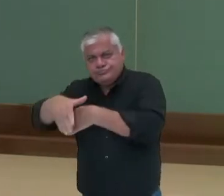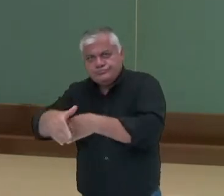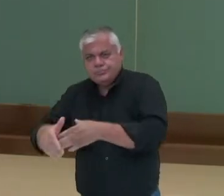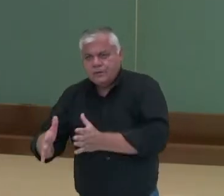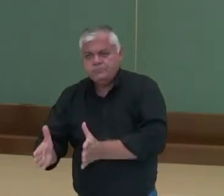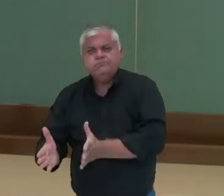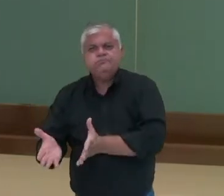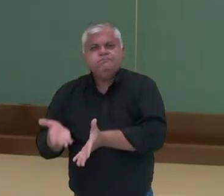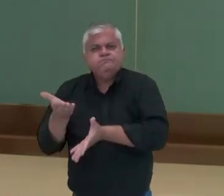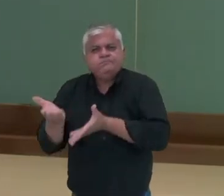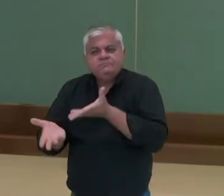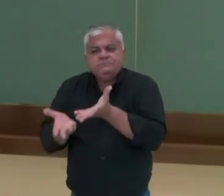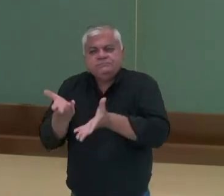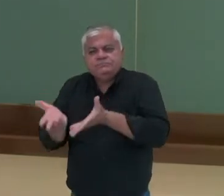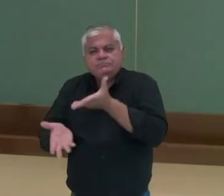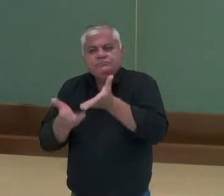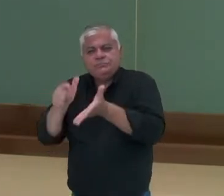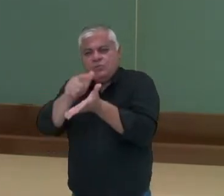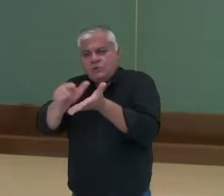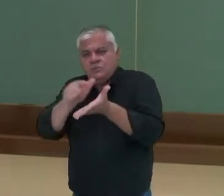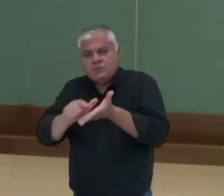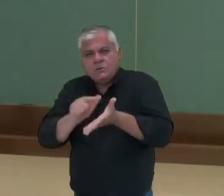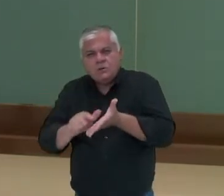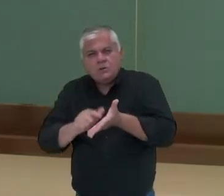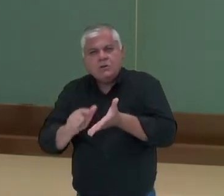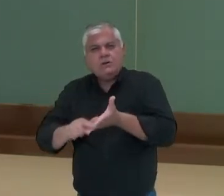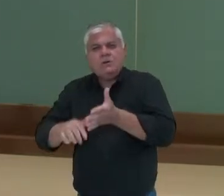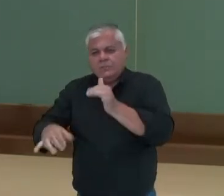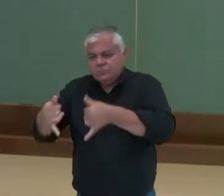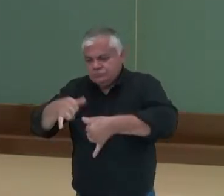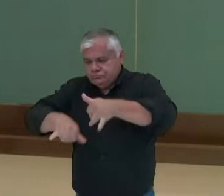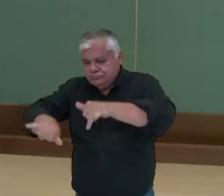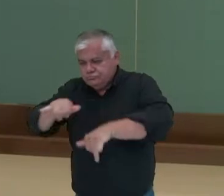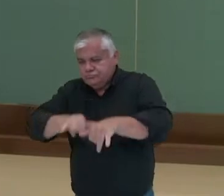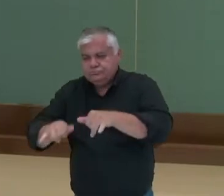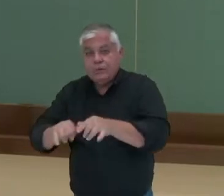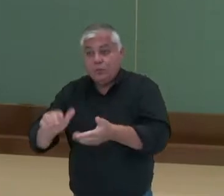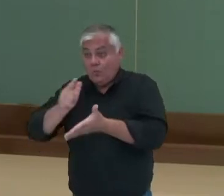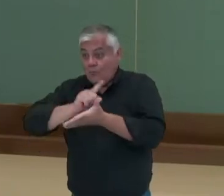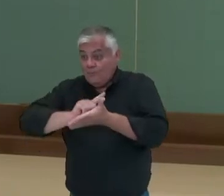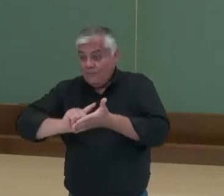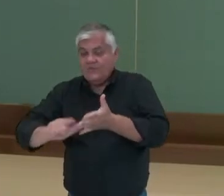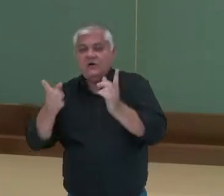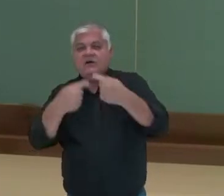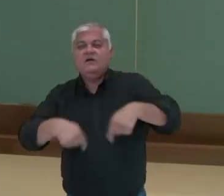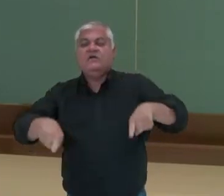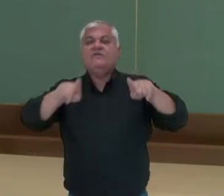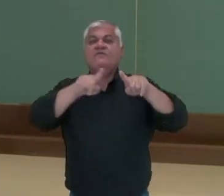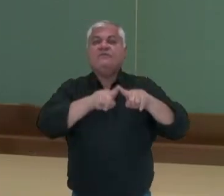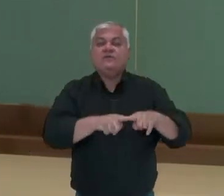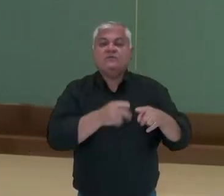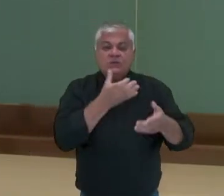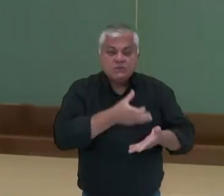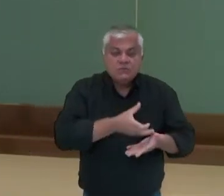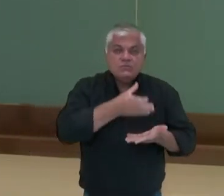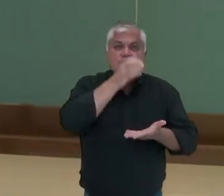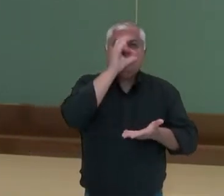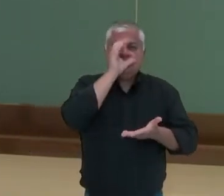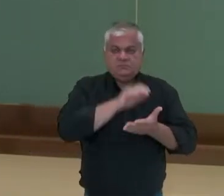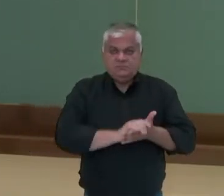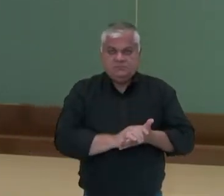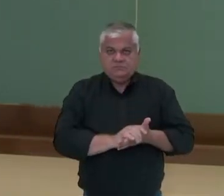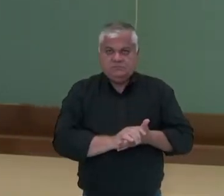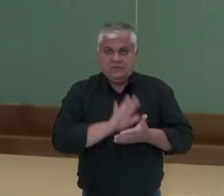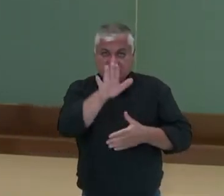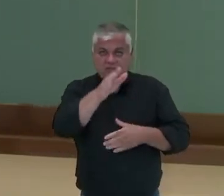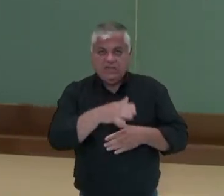trabalhada, tratada para o nosso consumo. Isso mesmo, você já sabe que nós não podemos beber qualquer água